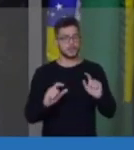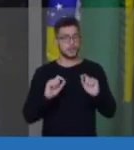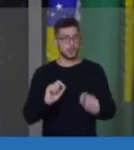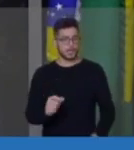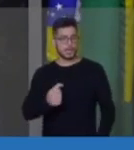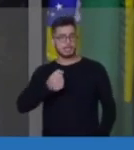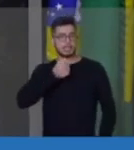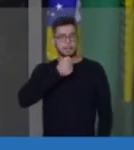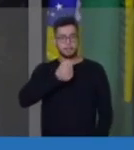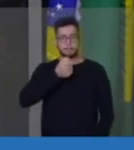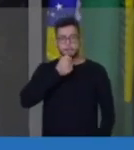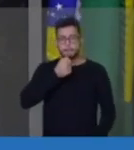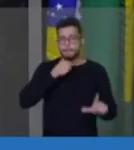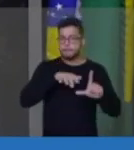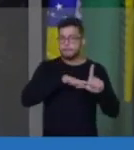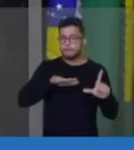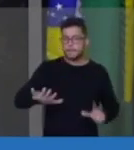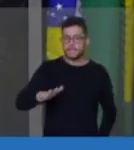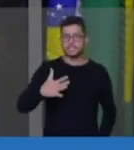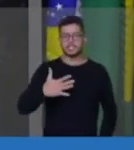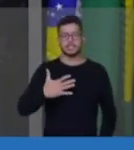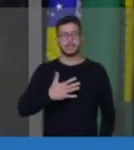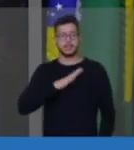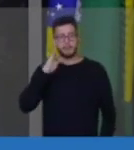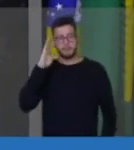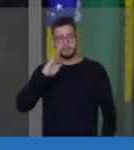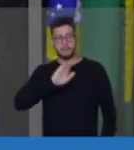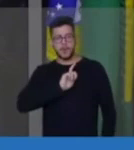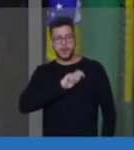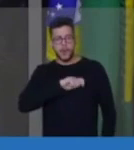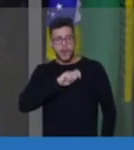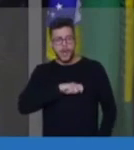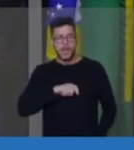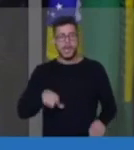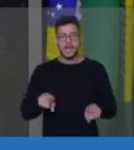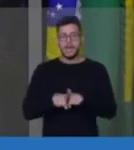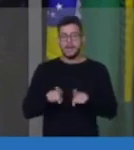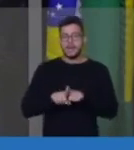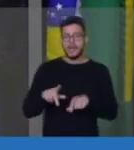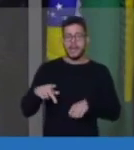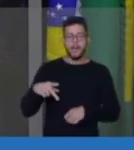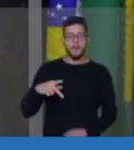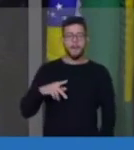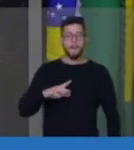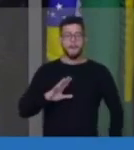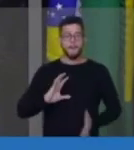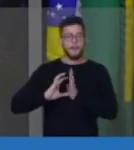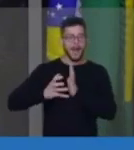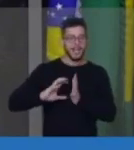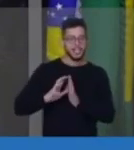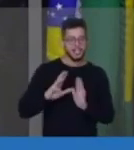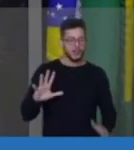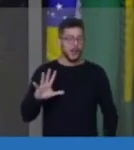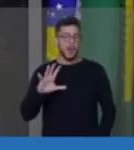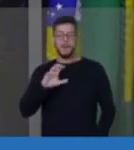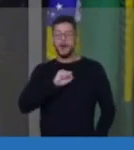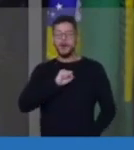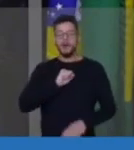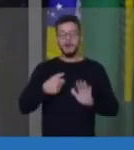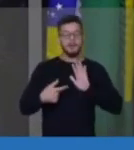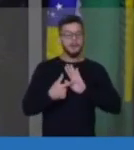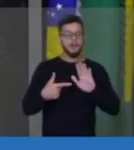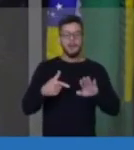do partido do amor veio ao chão. A esquerda é